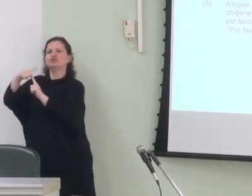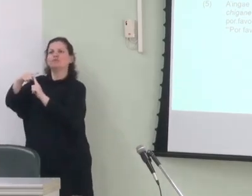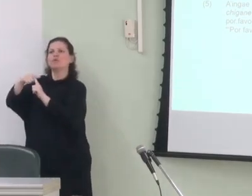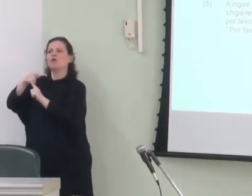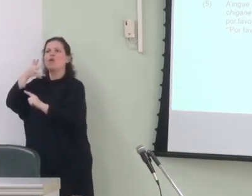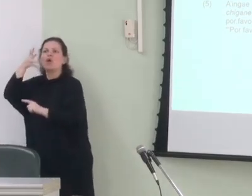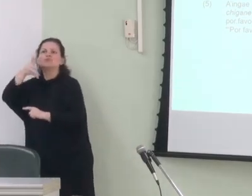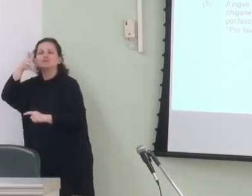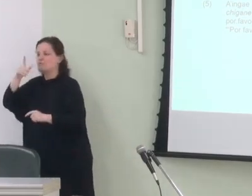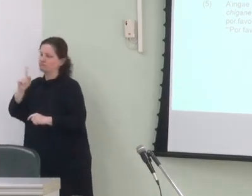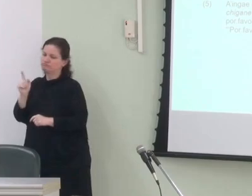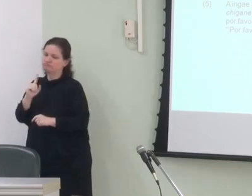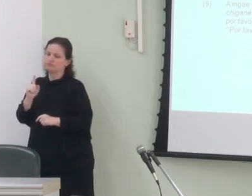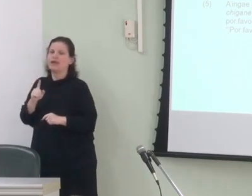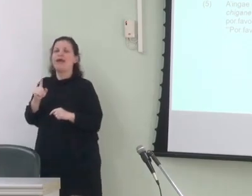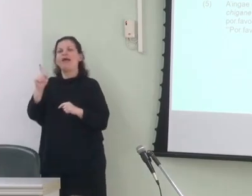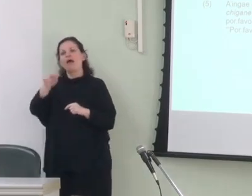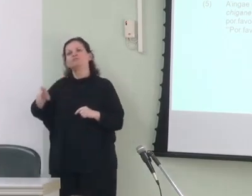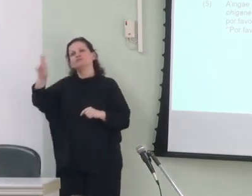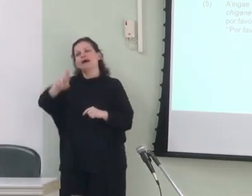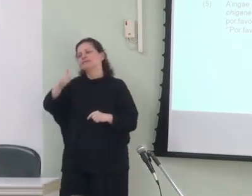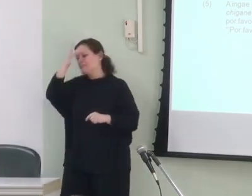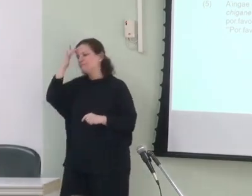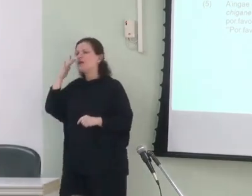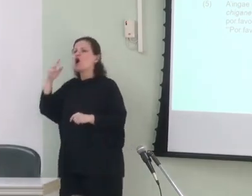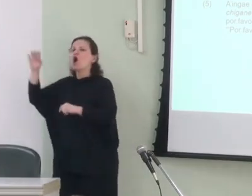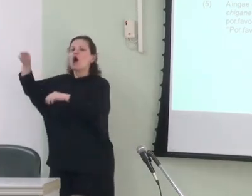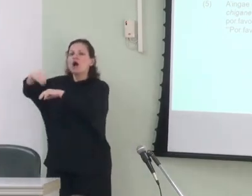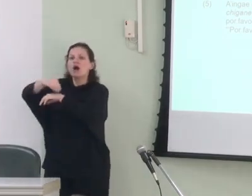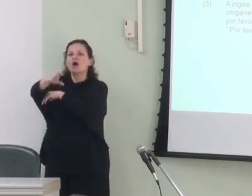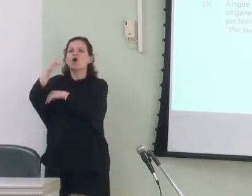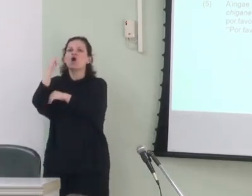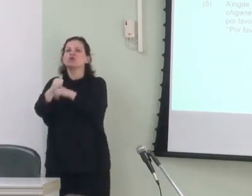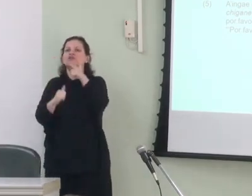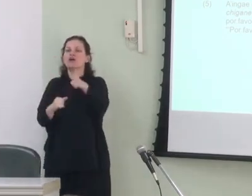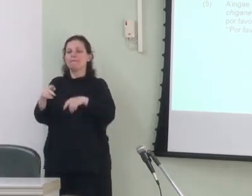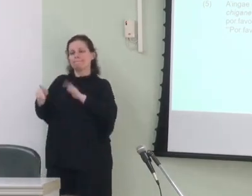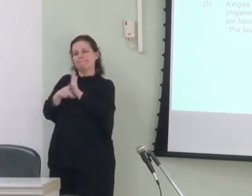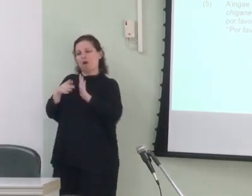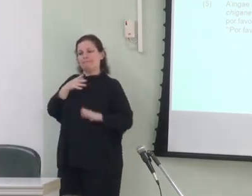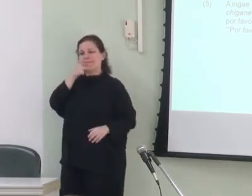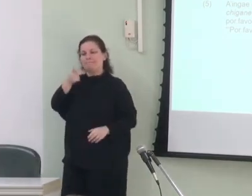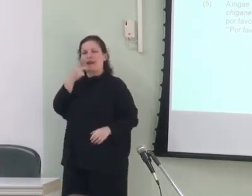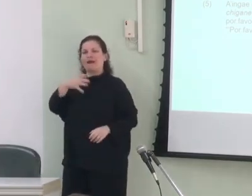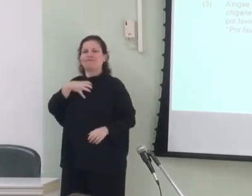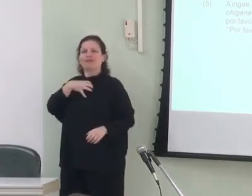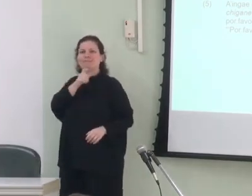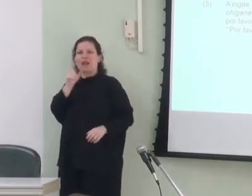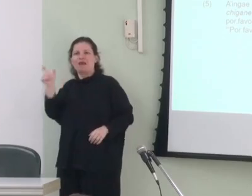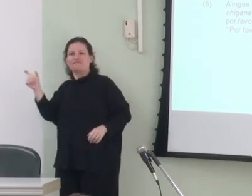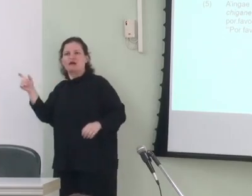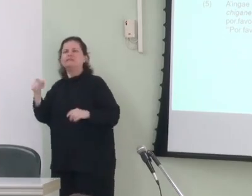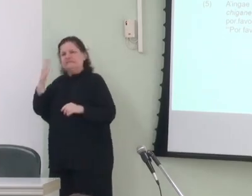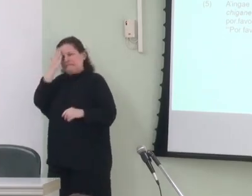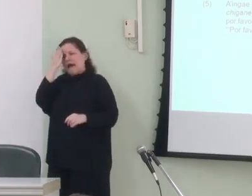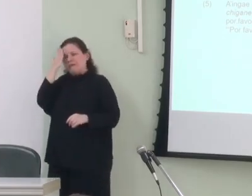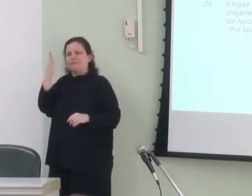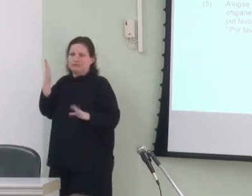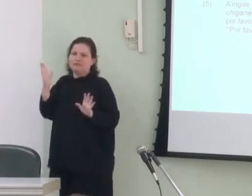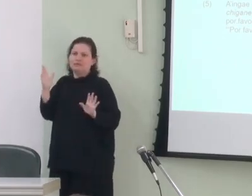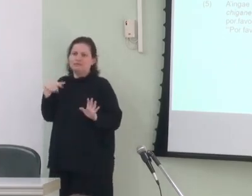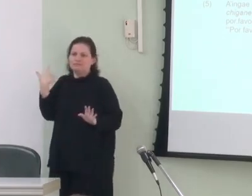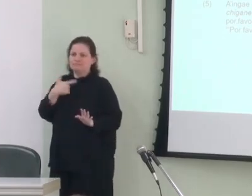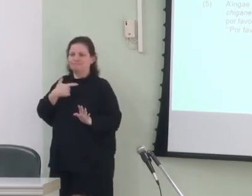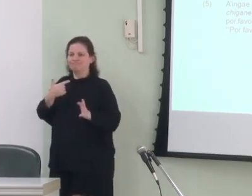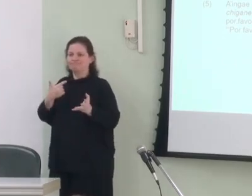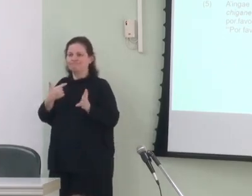e ela é empregada quando o falante reconta uma informação com as próprias palavras como obviamente a gente sabe mas isso se mostra na